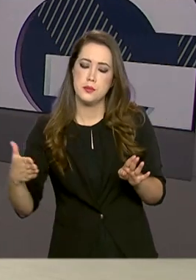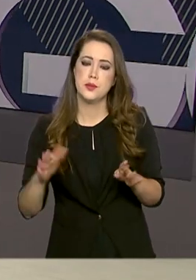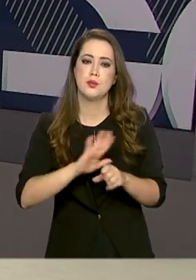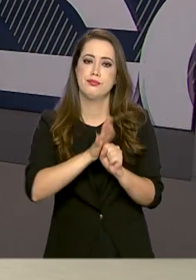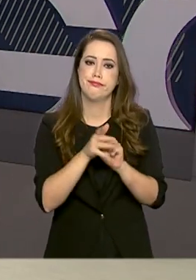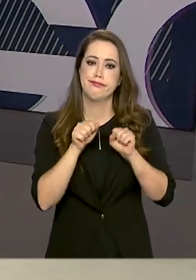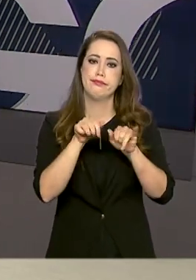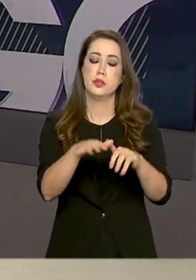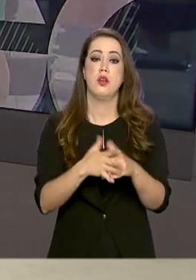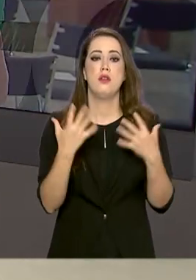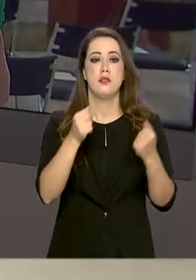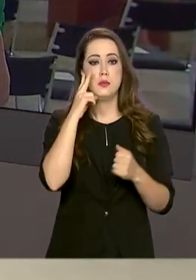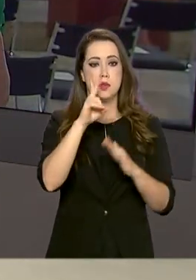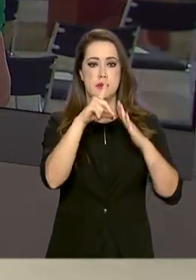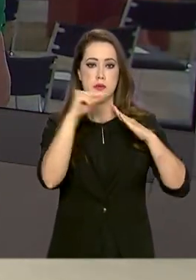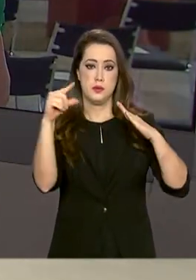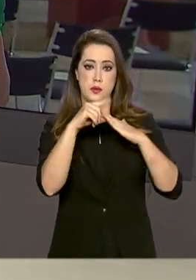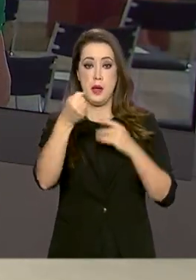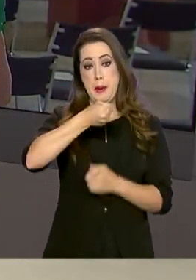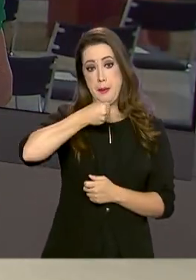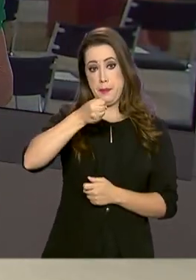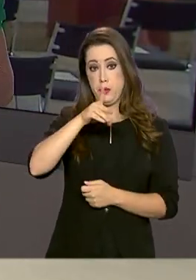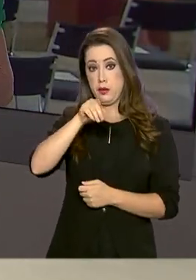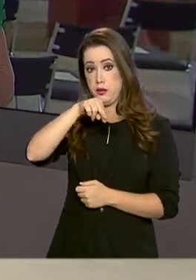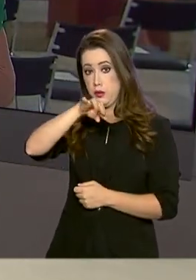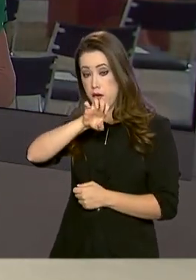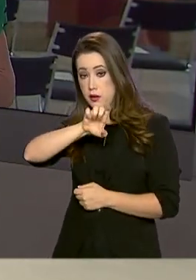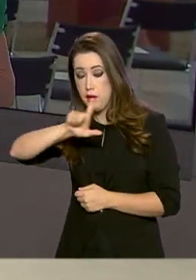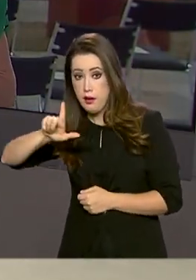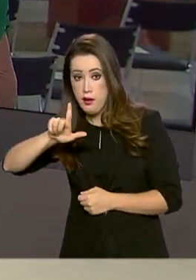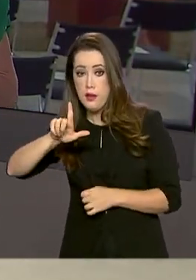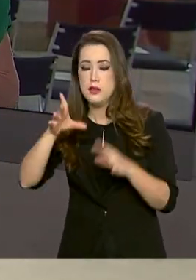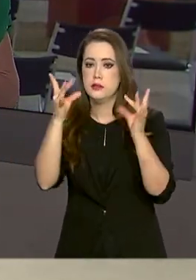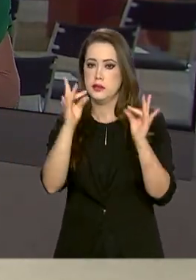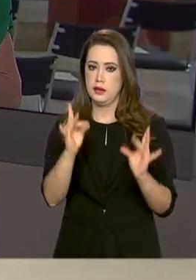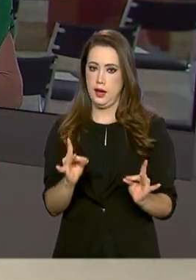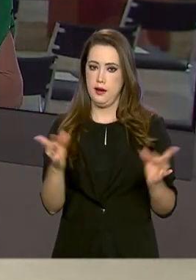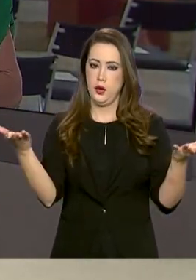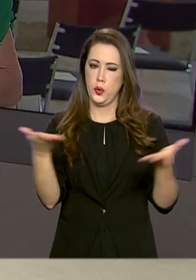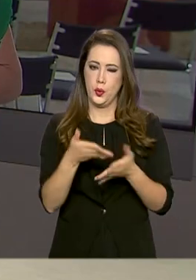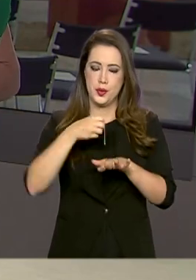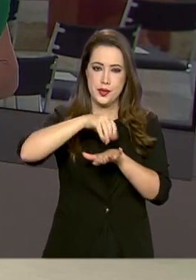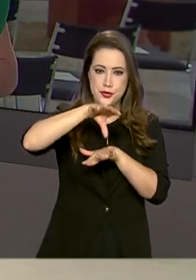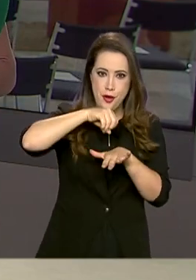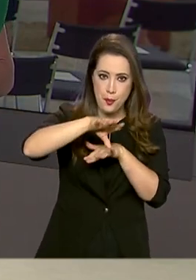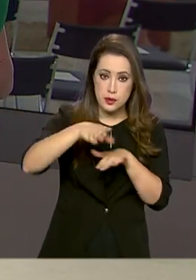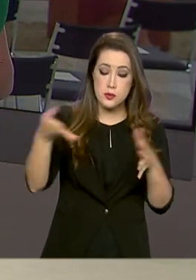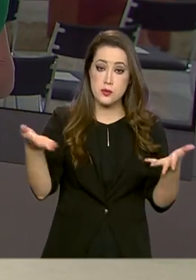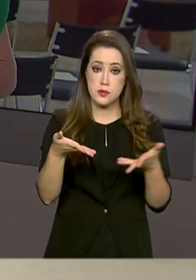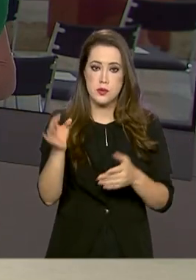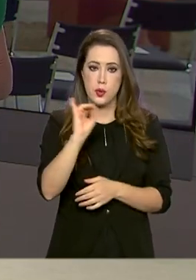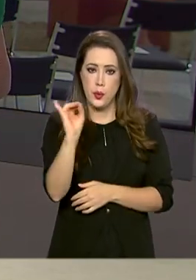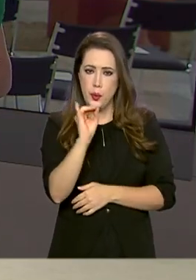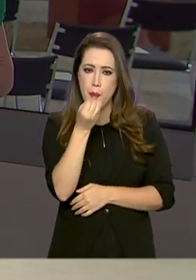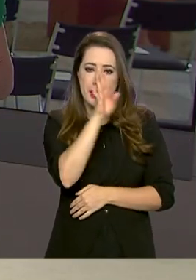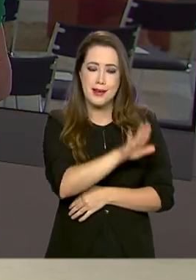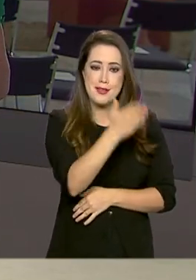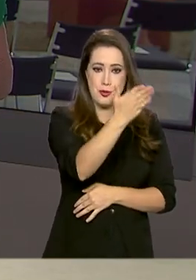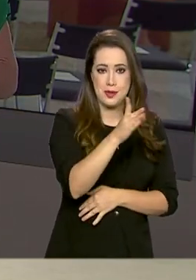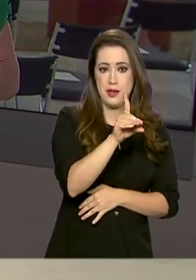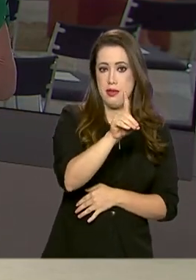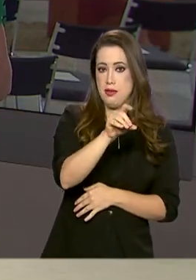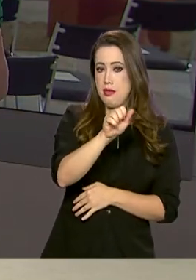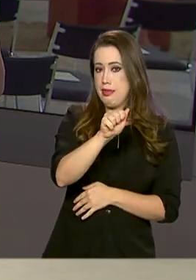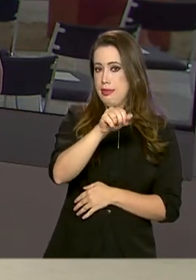vamos então ao Palácio do Planalto, onde a repórter Daniele Popov tem mais informações sobre essas sanções. Oi Dani, boa tarde para